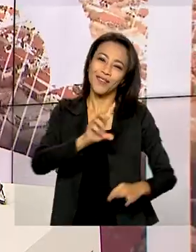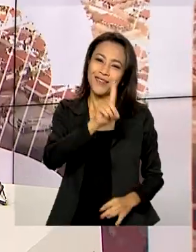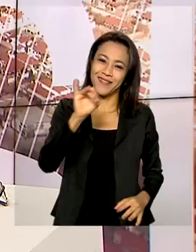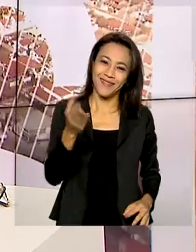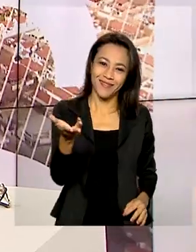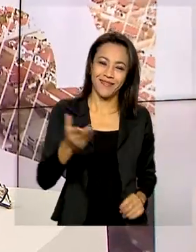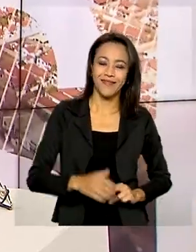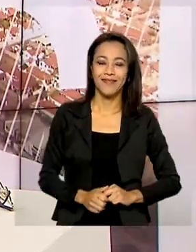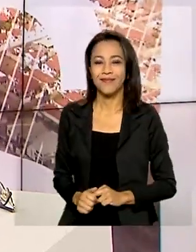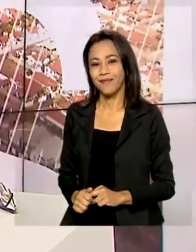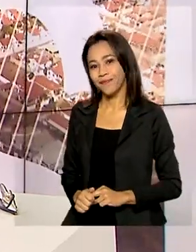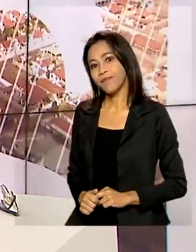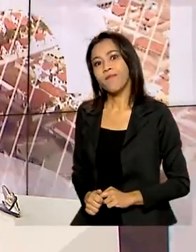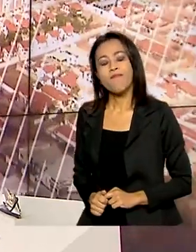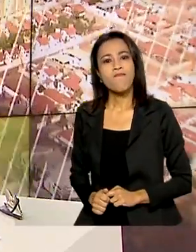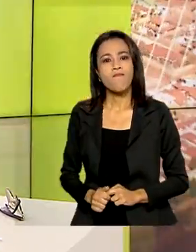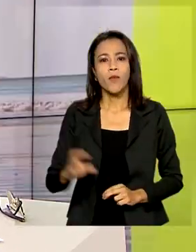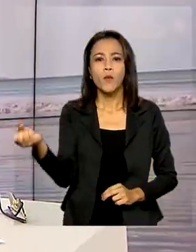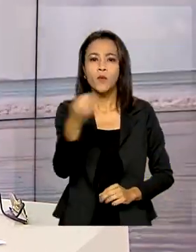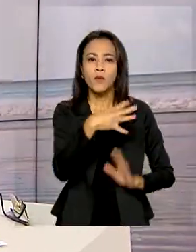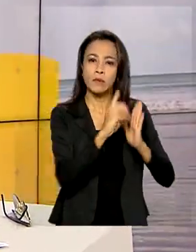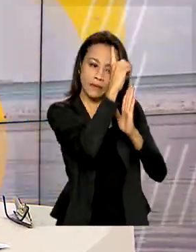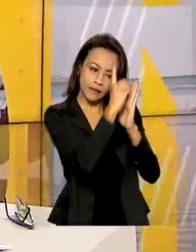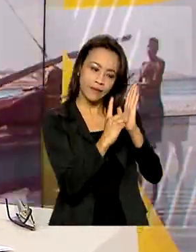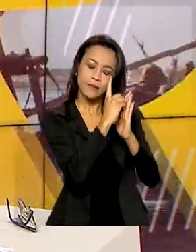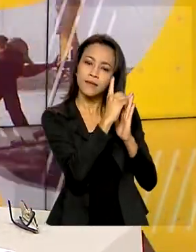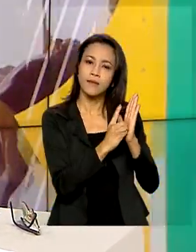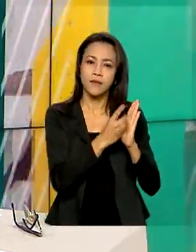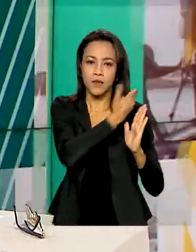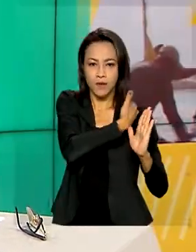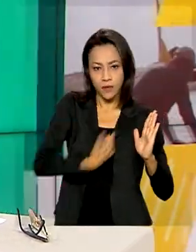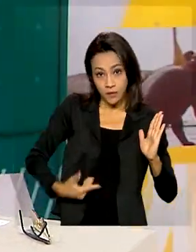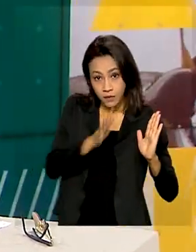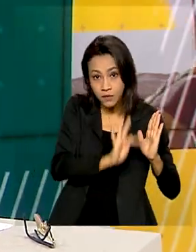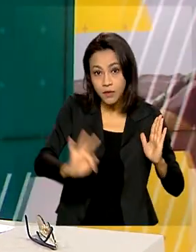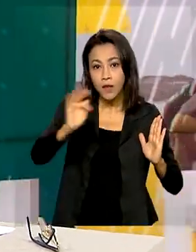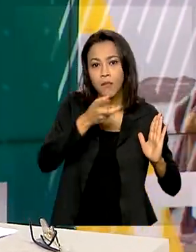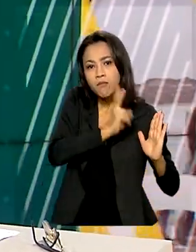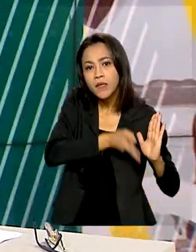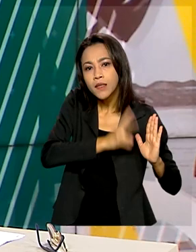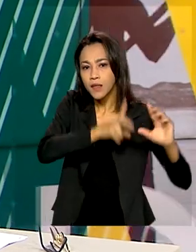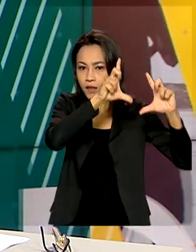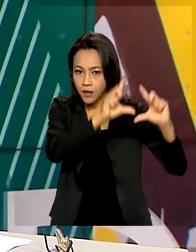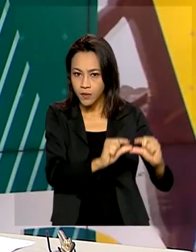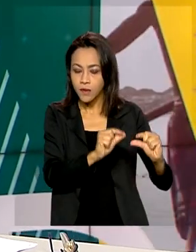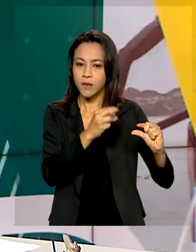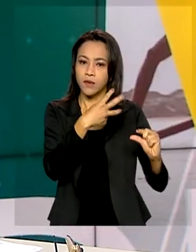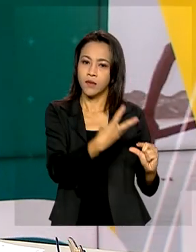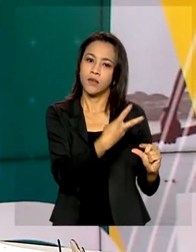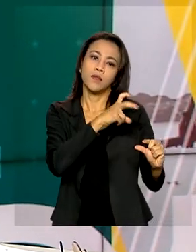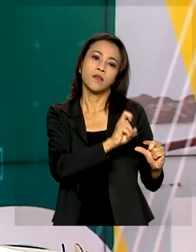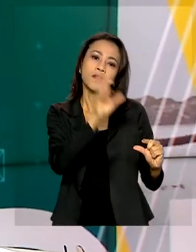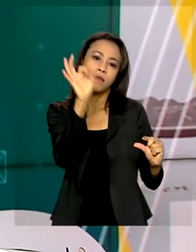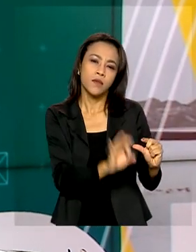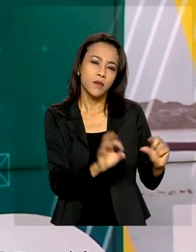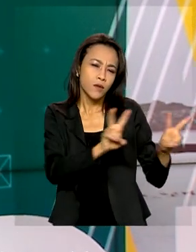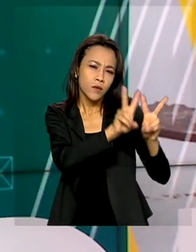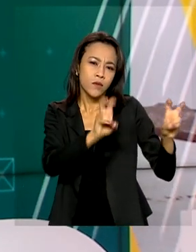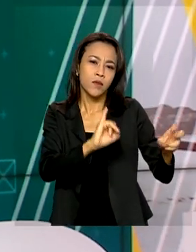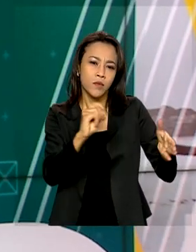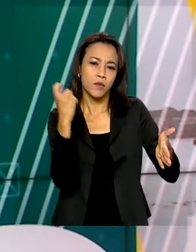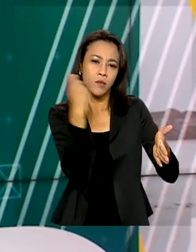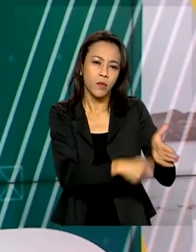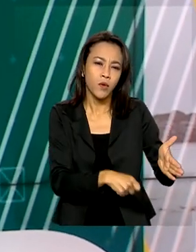O novo decreto do governo federal mantém a redução de 35% no imposto sobre